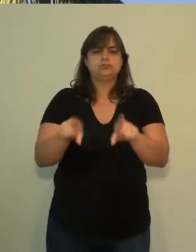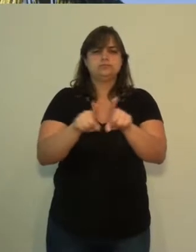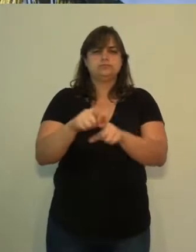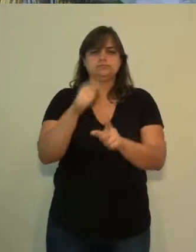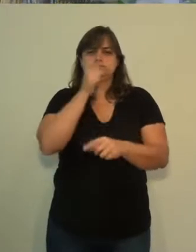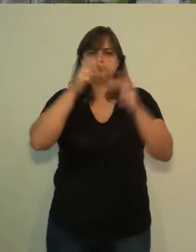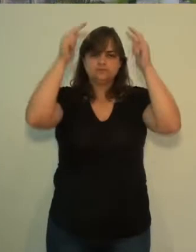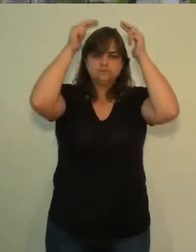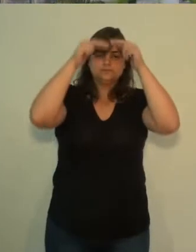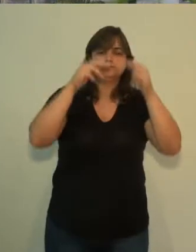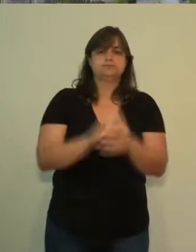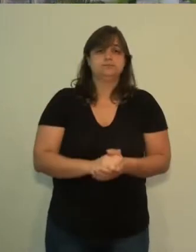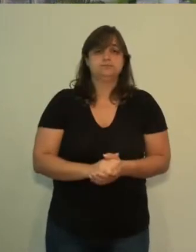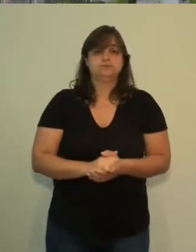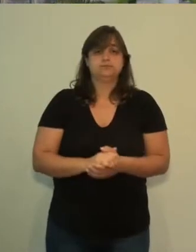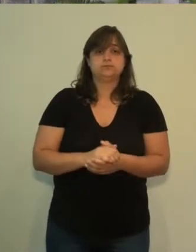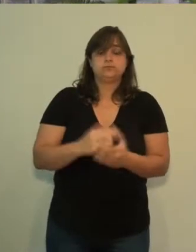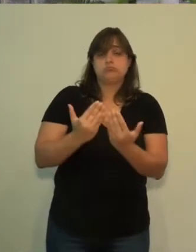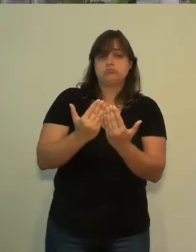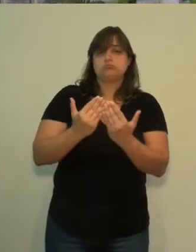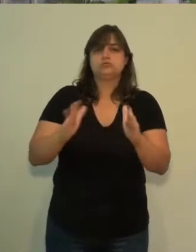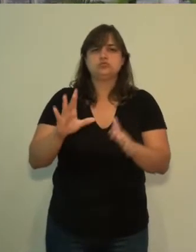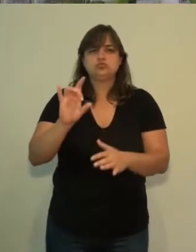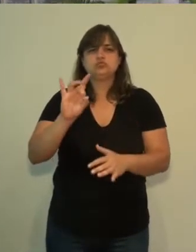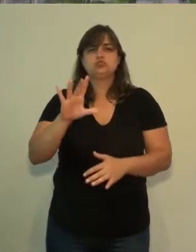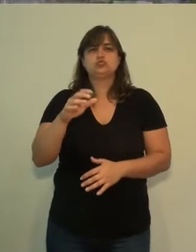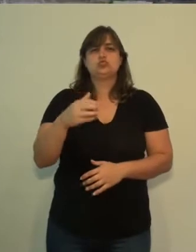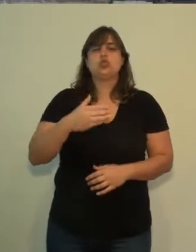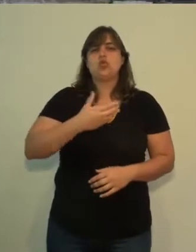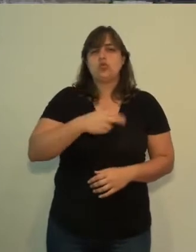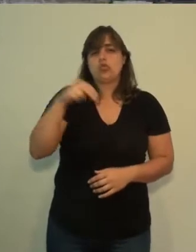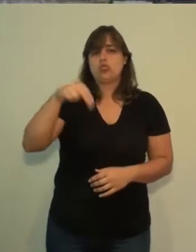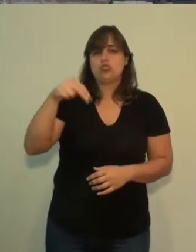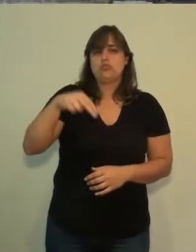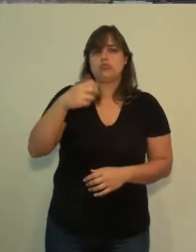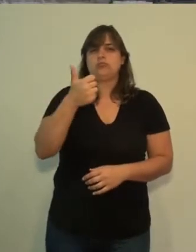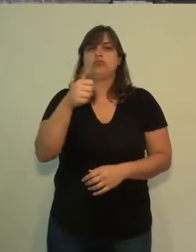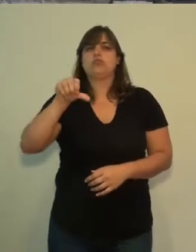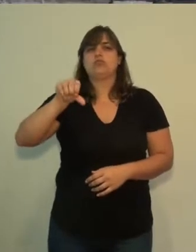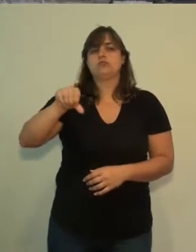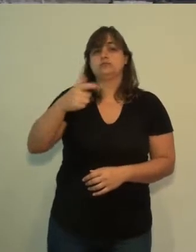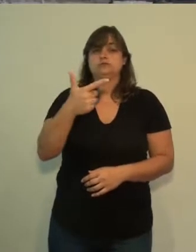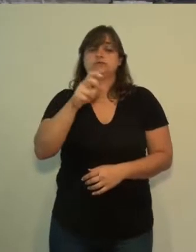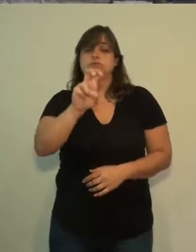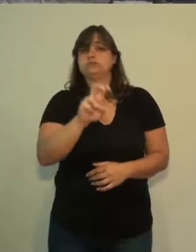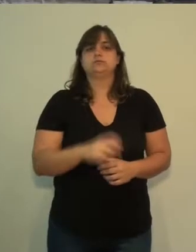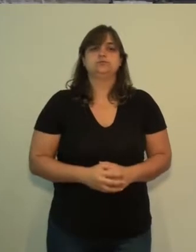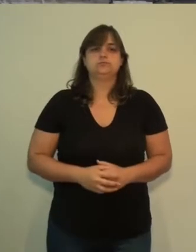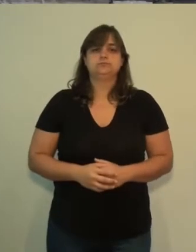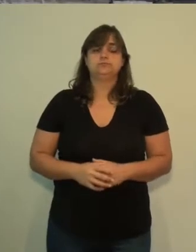A inauguração da Catedral aconteceu somente em novembro de 1925.